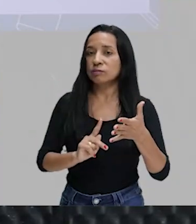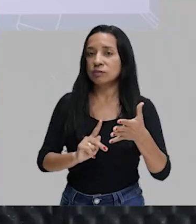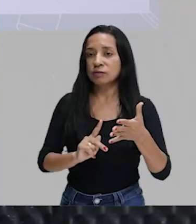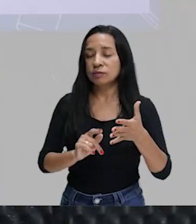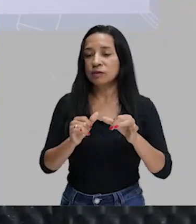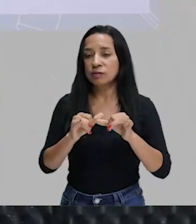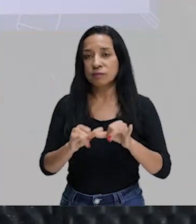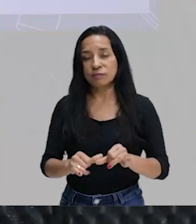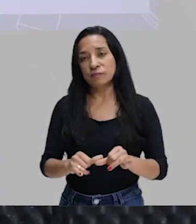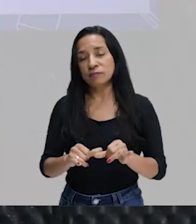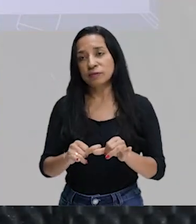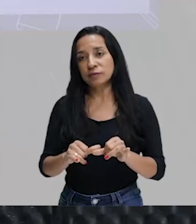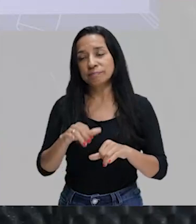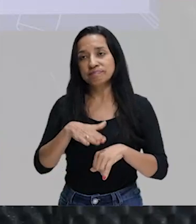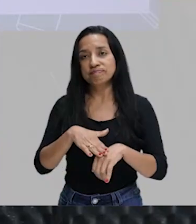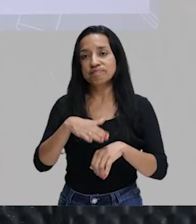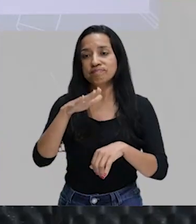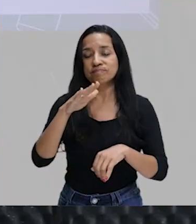mais...